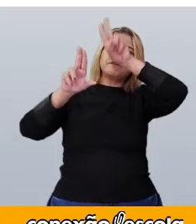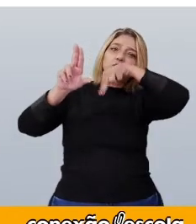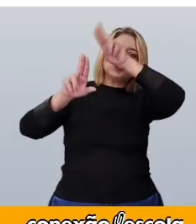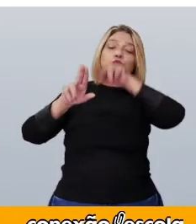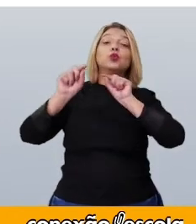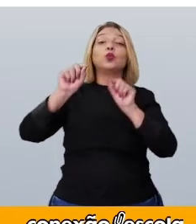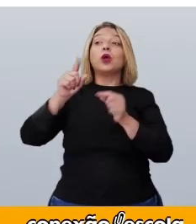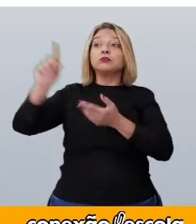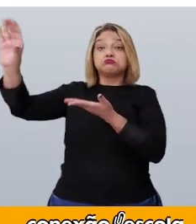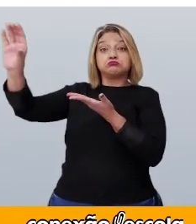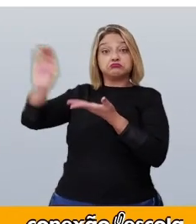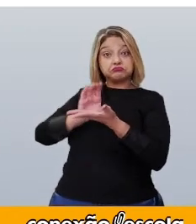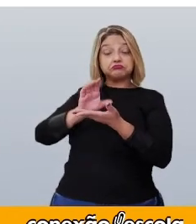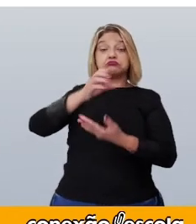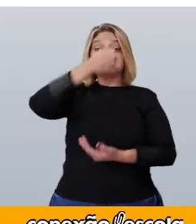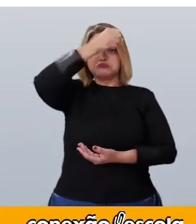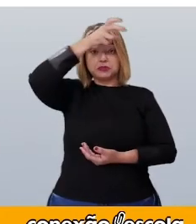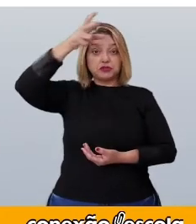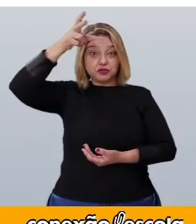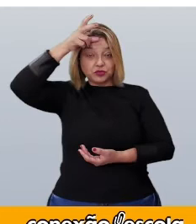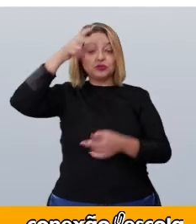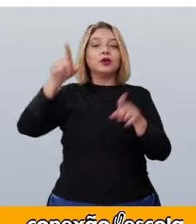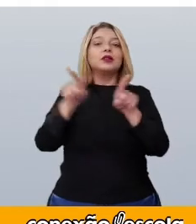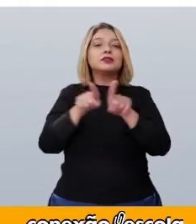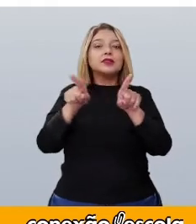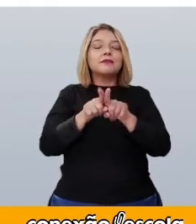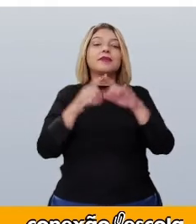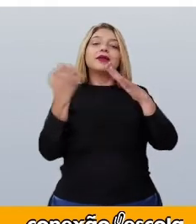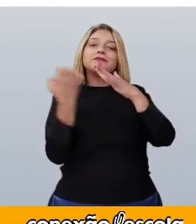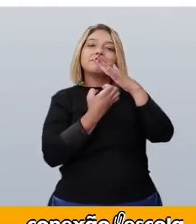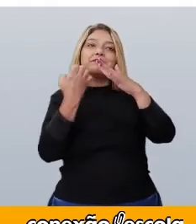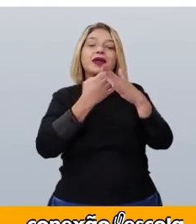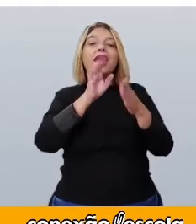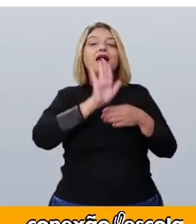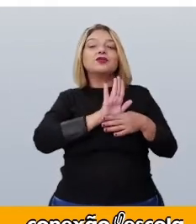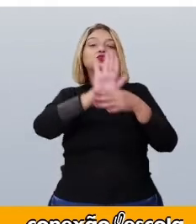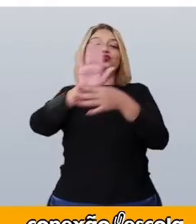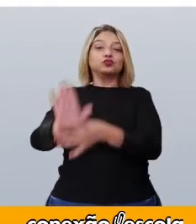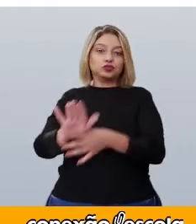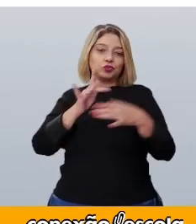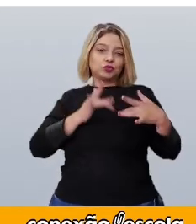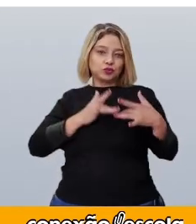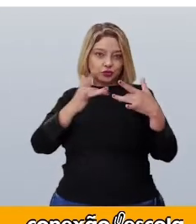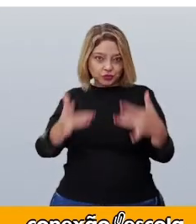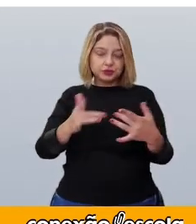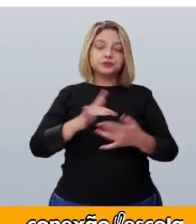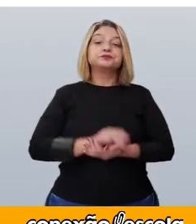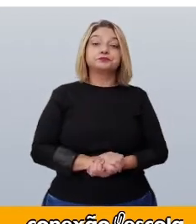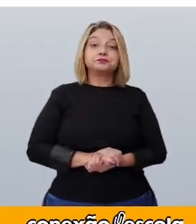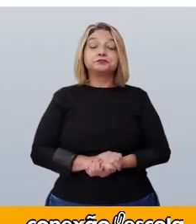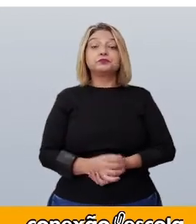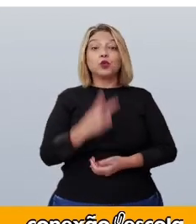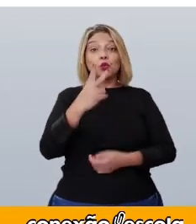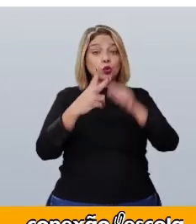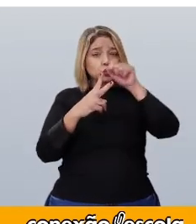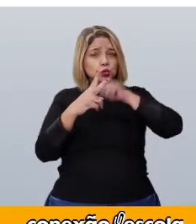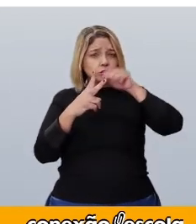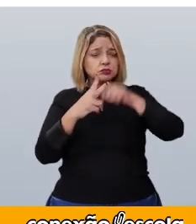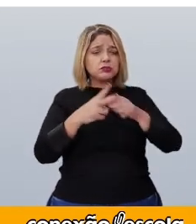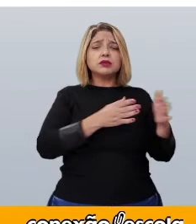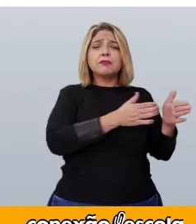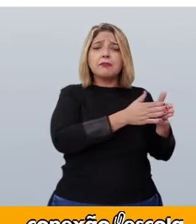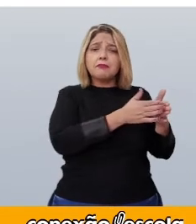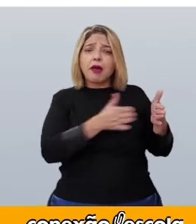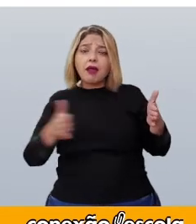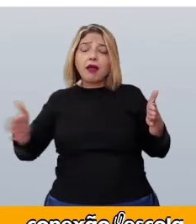com verba da prefeitura e doado por uma empresa. Durante dois meses, os alunos